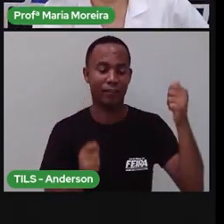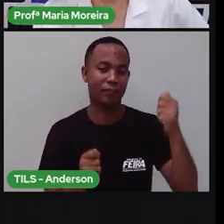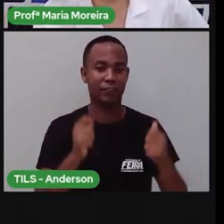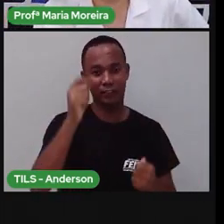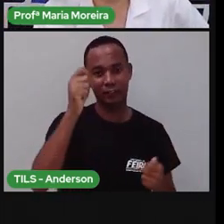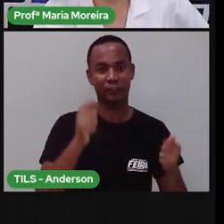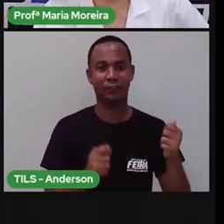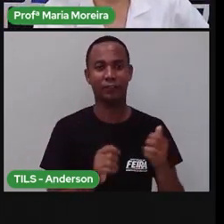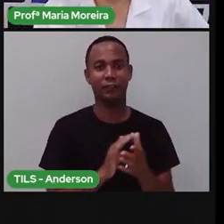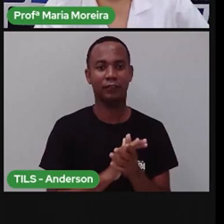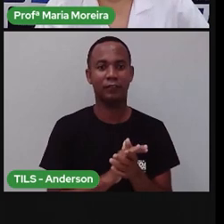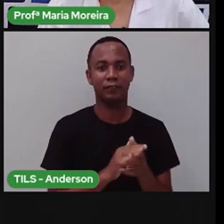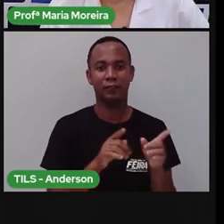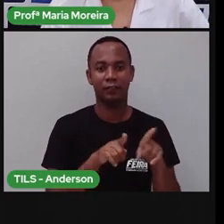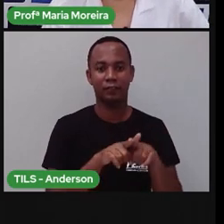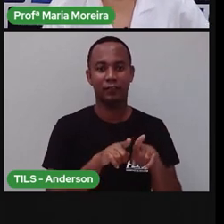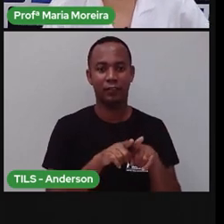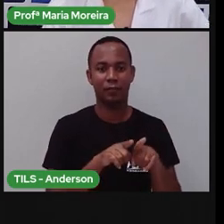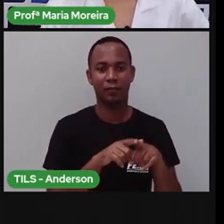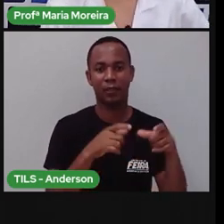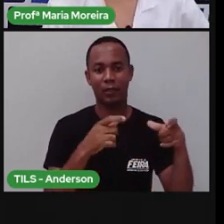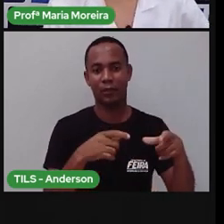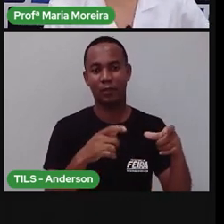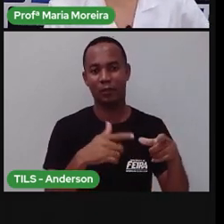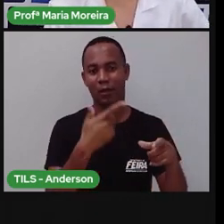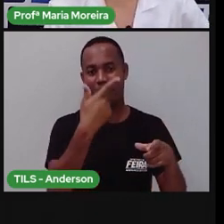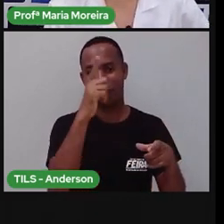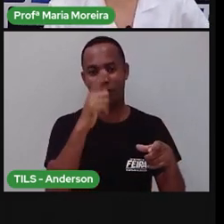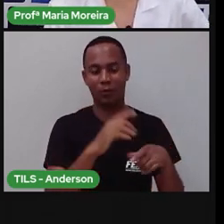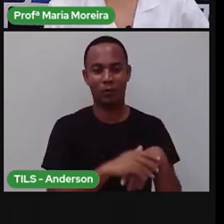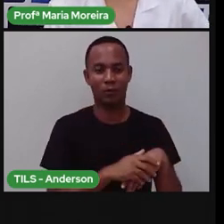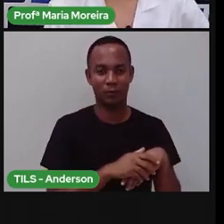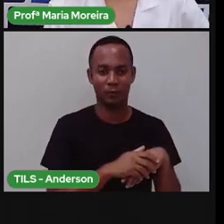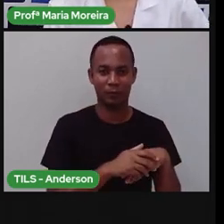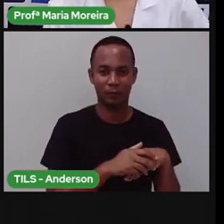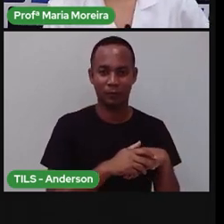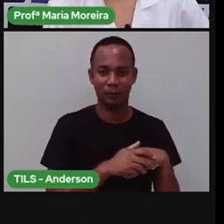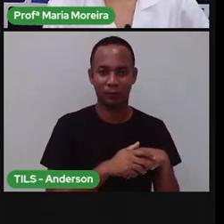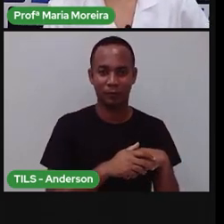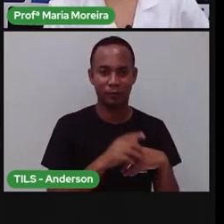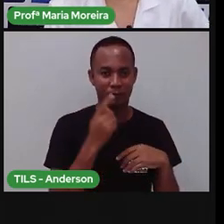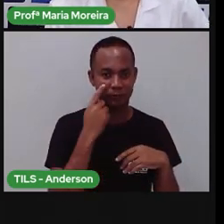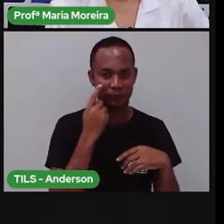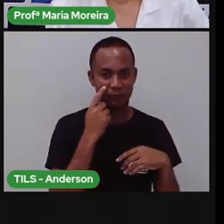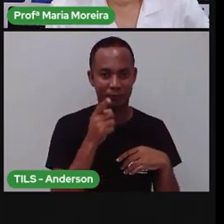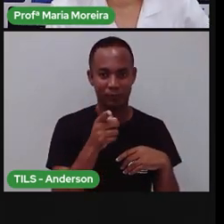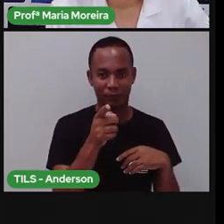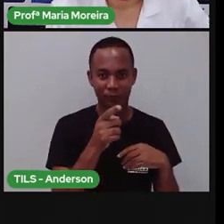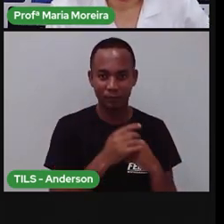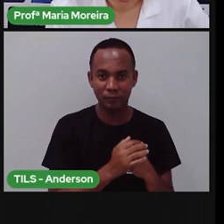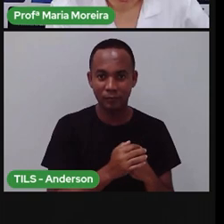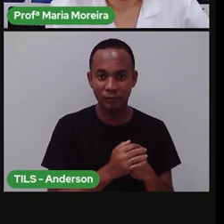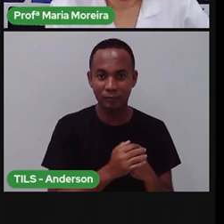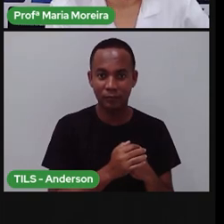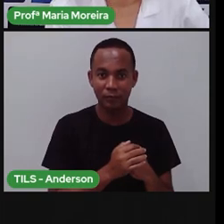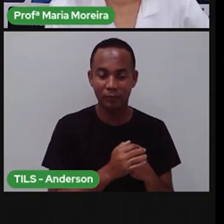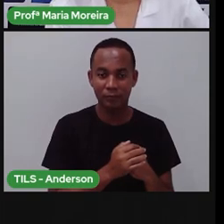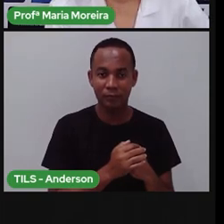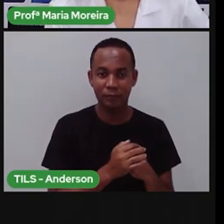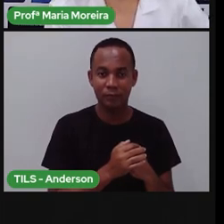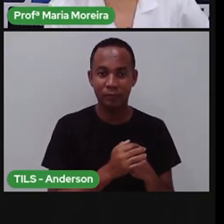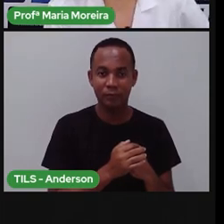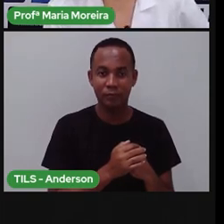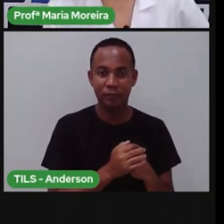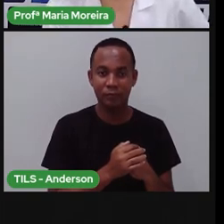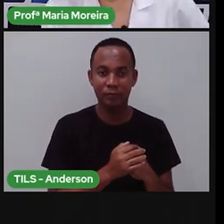ritmo frevo aí que é de Olinda, né? Que é uma tradição de Olinda. E aqui, é uma